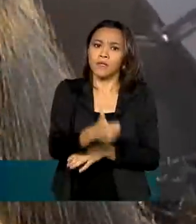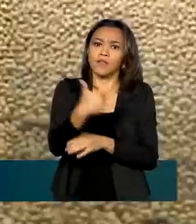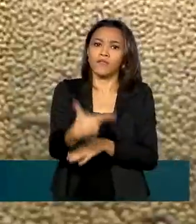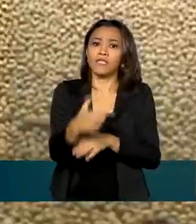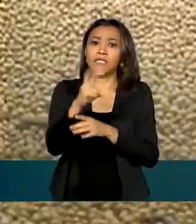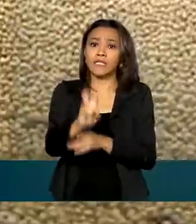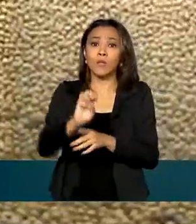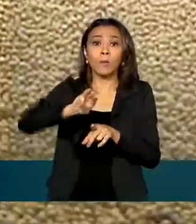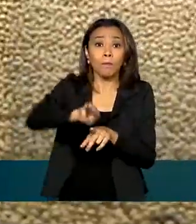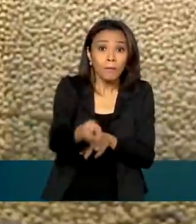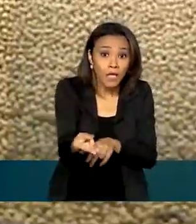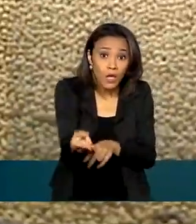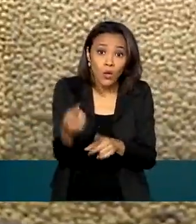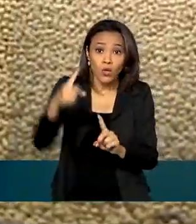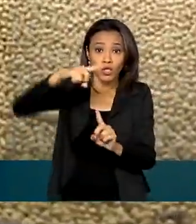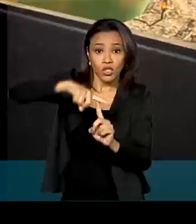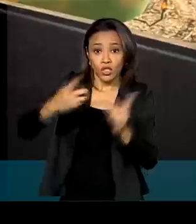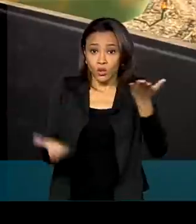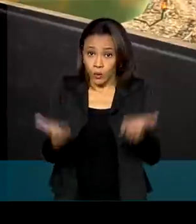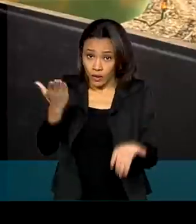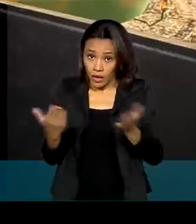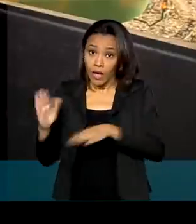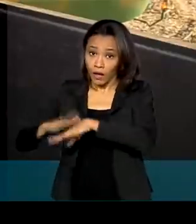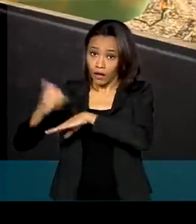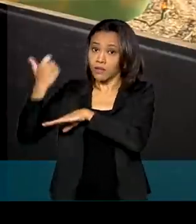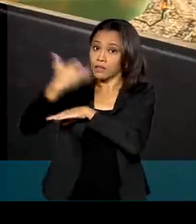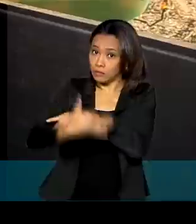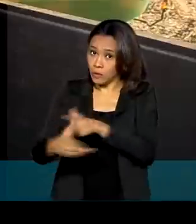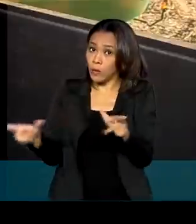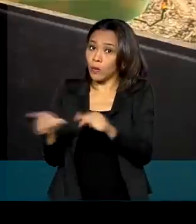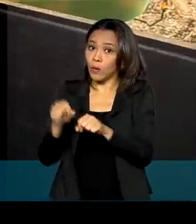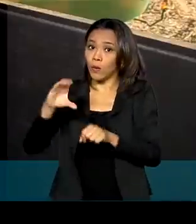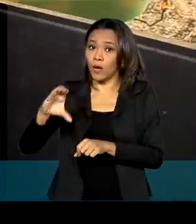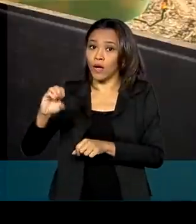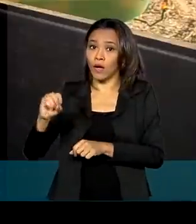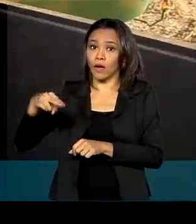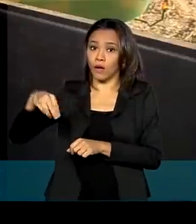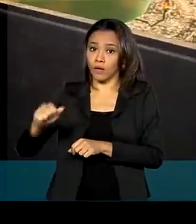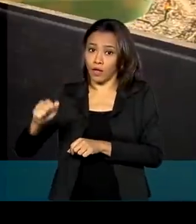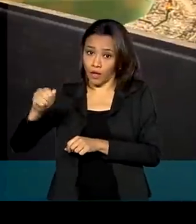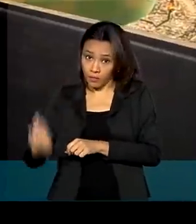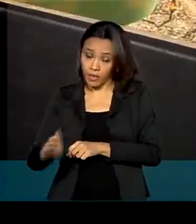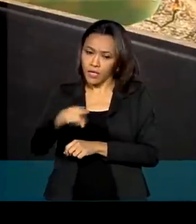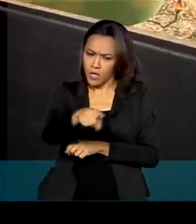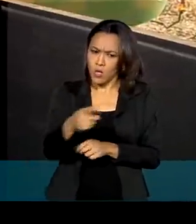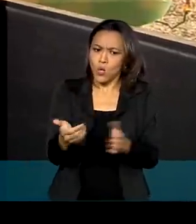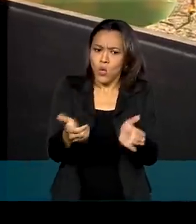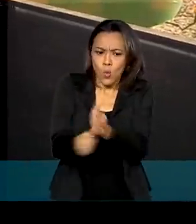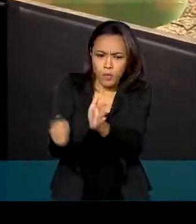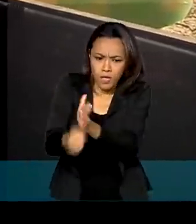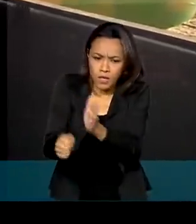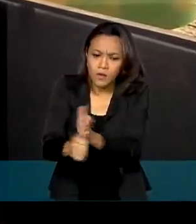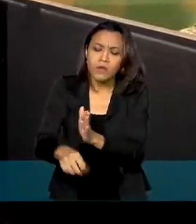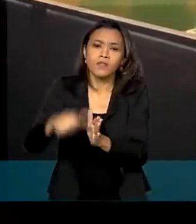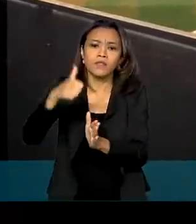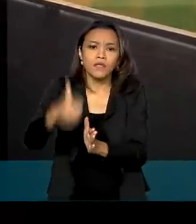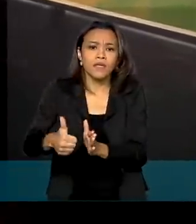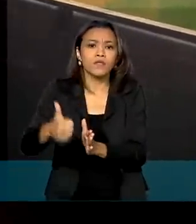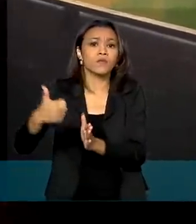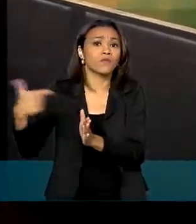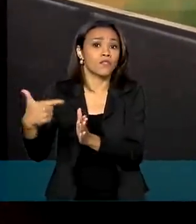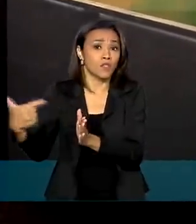toneladas, de acordo com a Conab. O milho deverá registrar uma colheita de mais de 102 milhões de